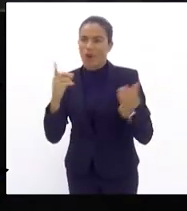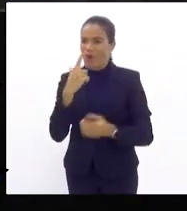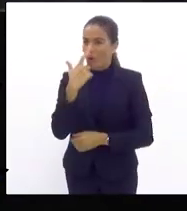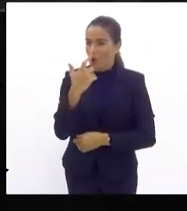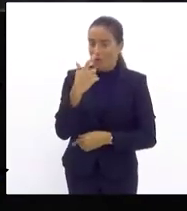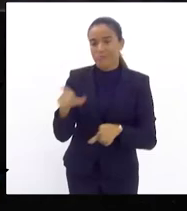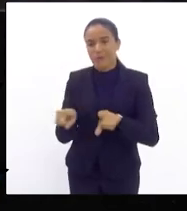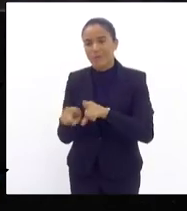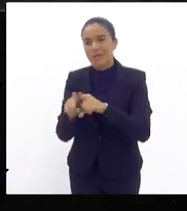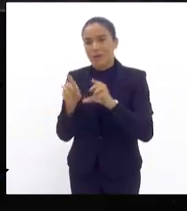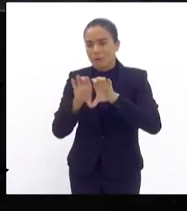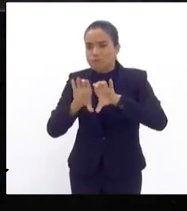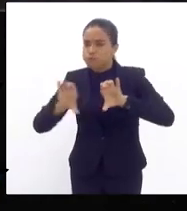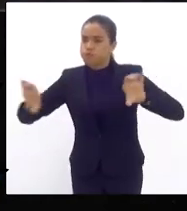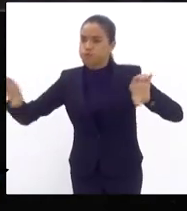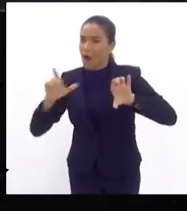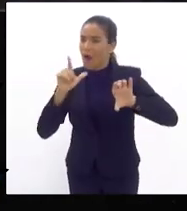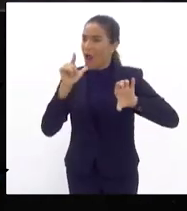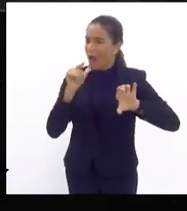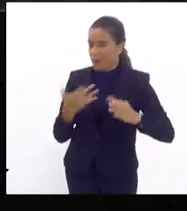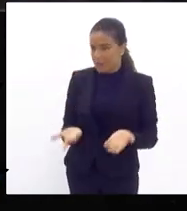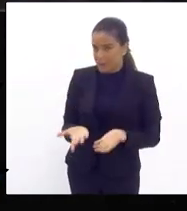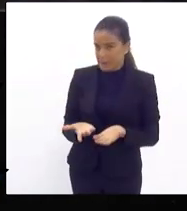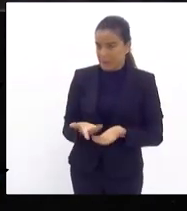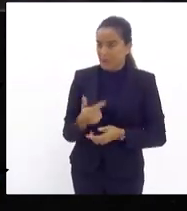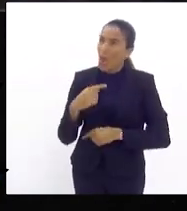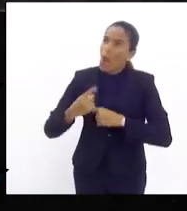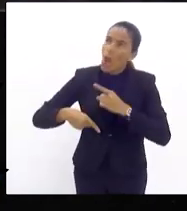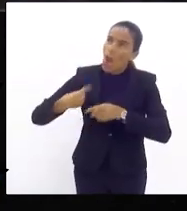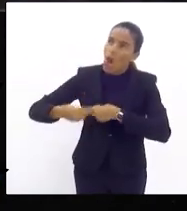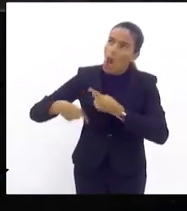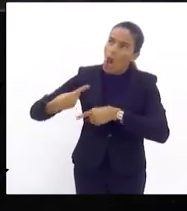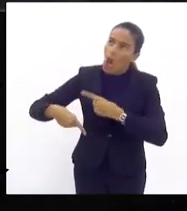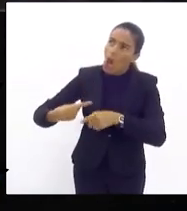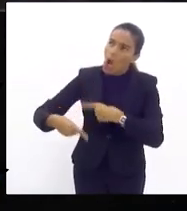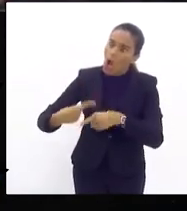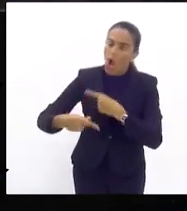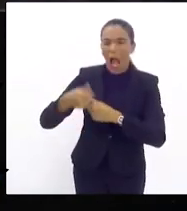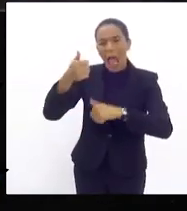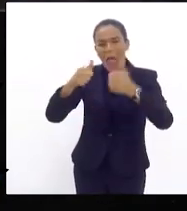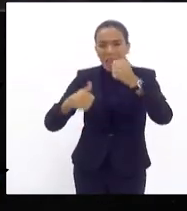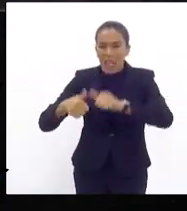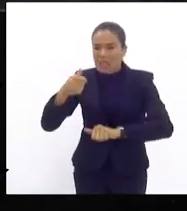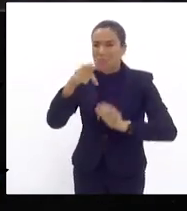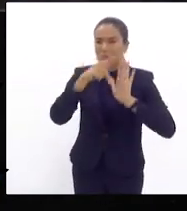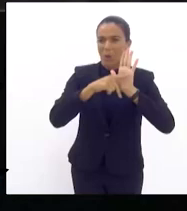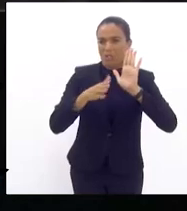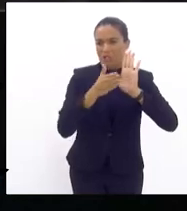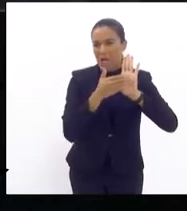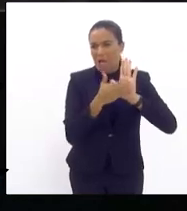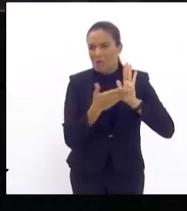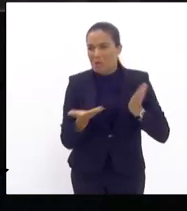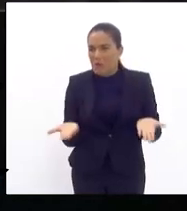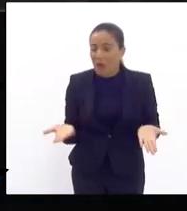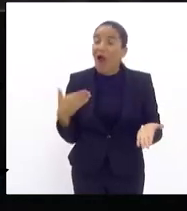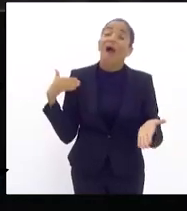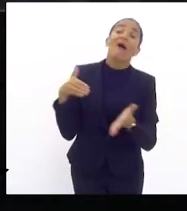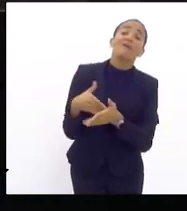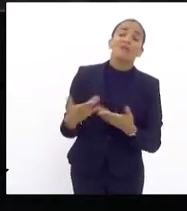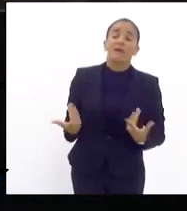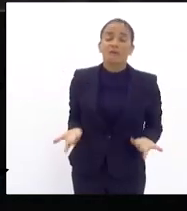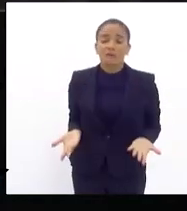e assim não fazem e ficam enrolando dizendo que estão analisando os projetos vão analisar os projetos até quando